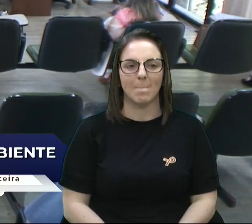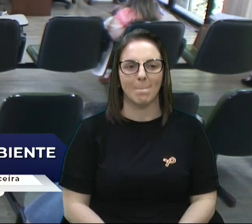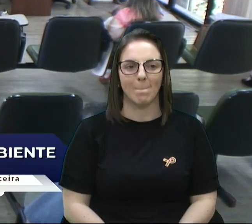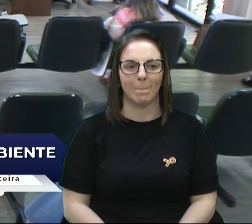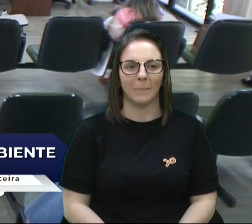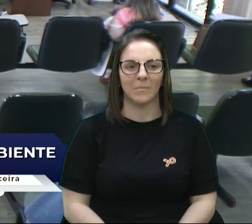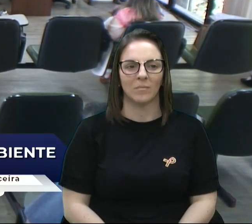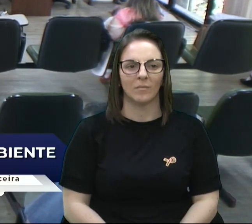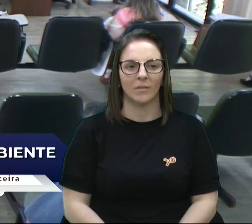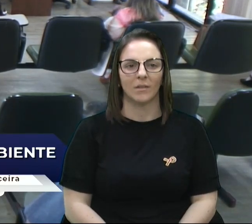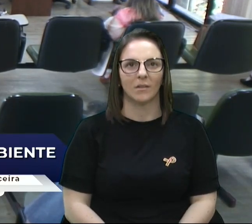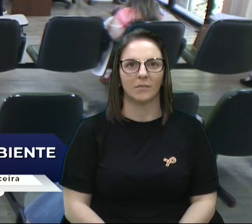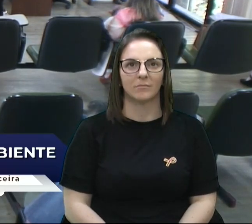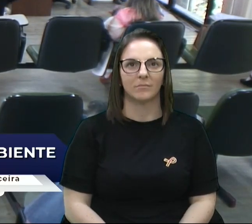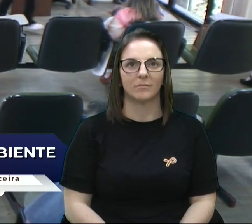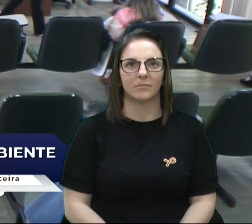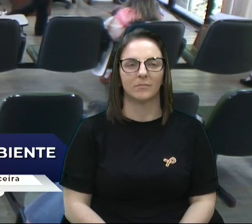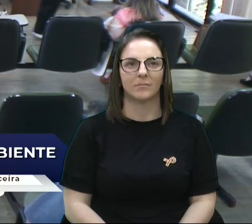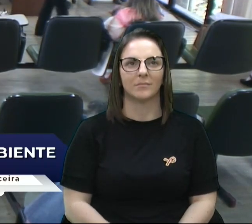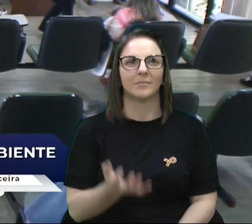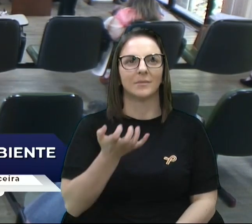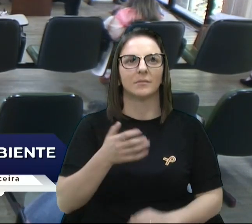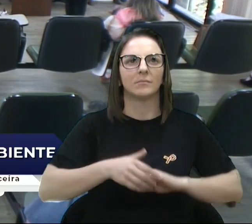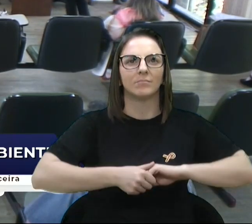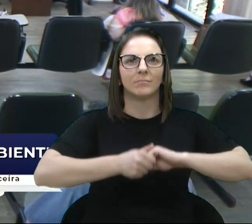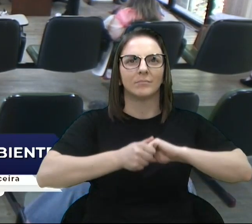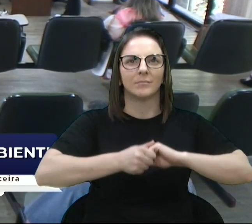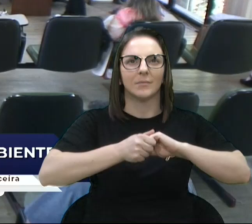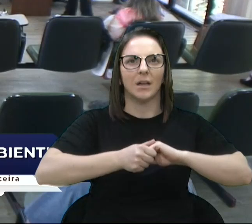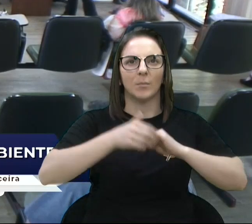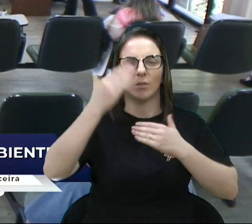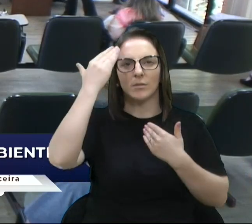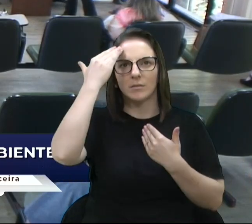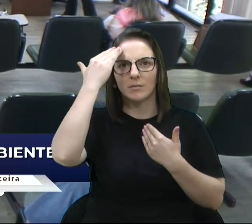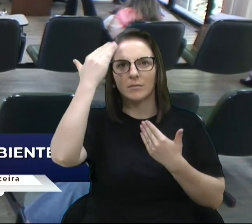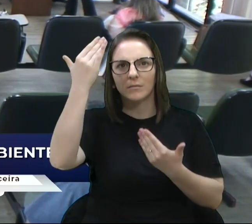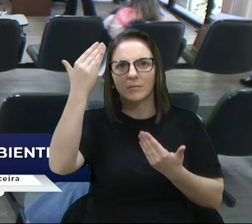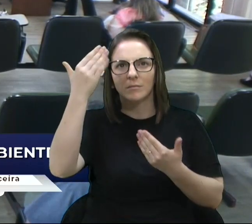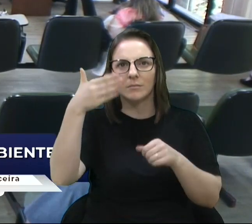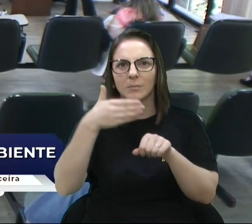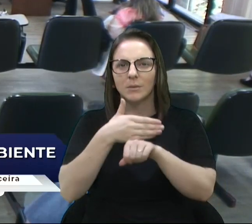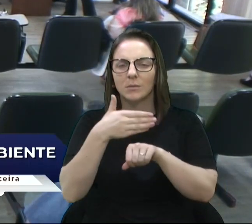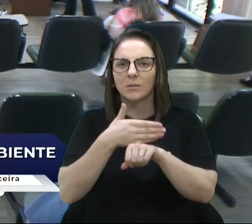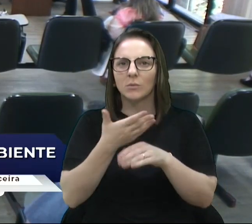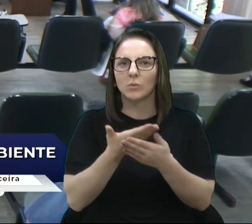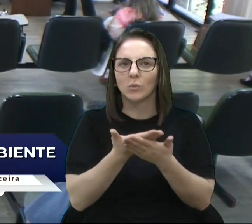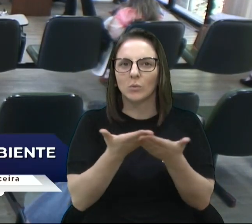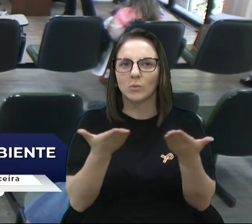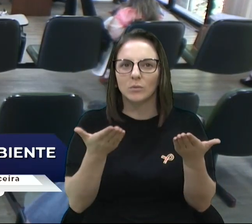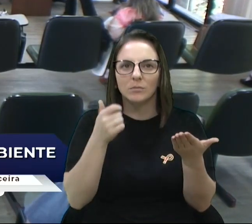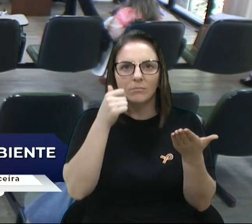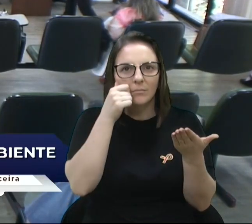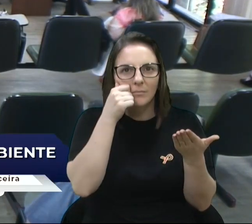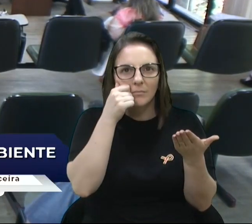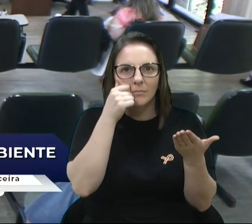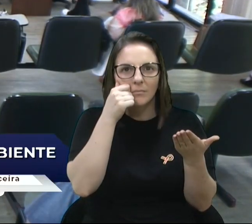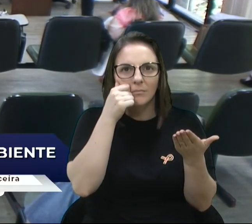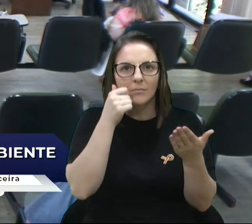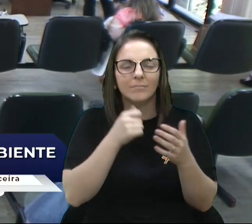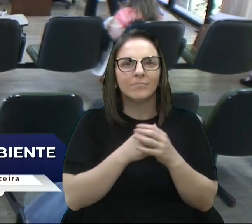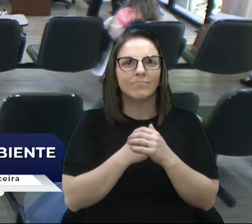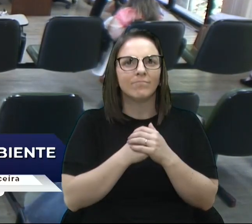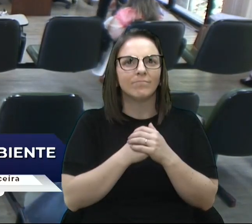Eu quero cumprimentar e agradecer a presença do Presidente da Comissão,